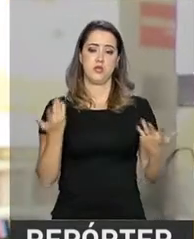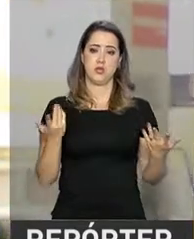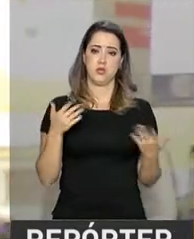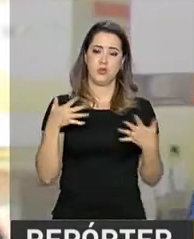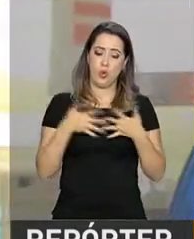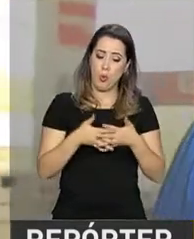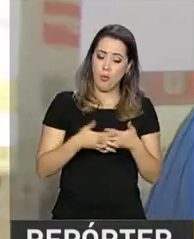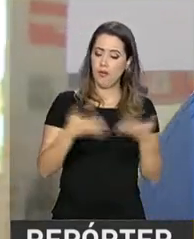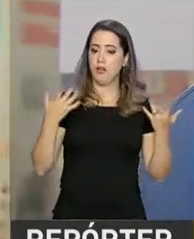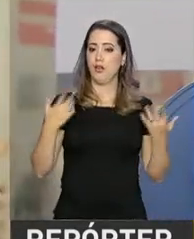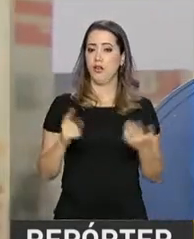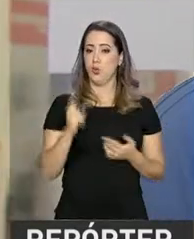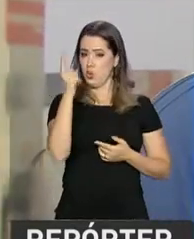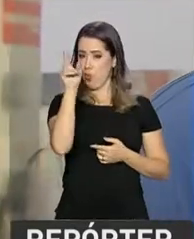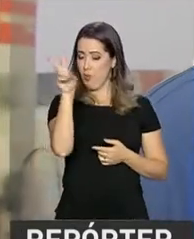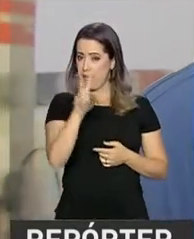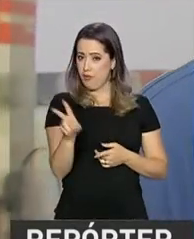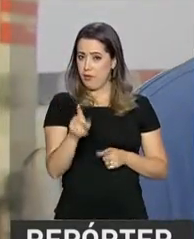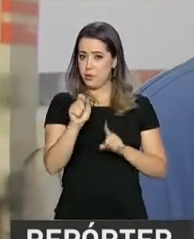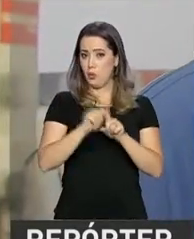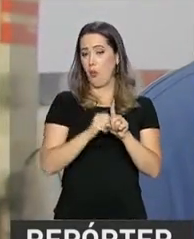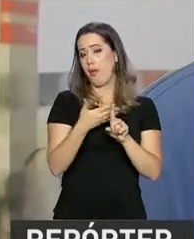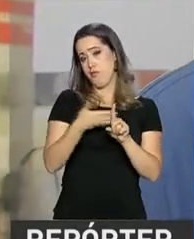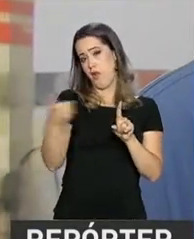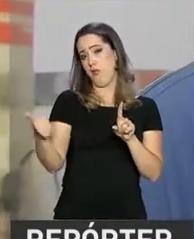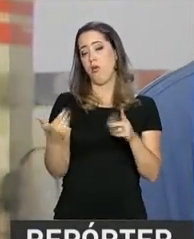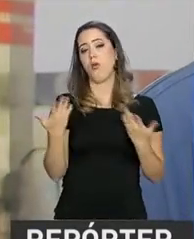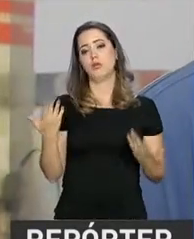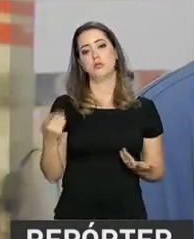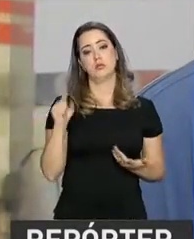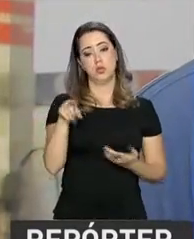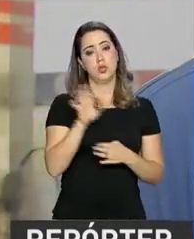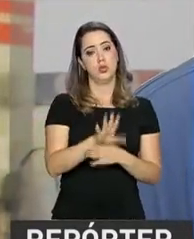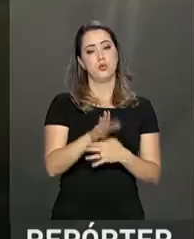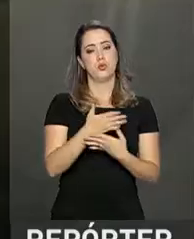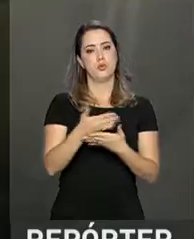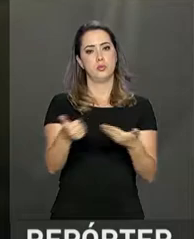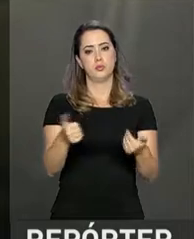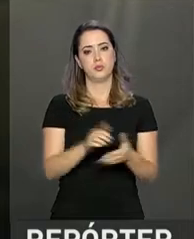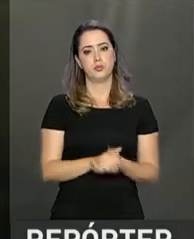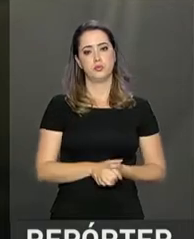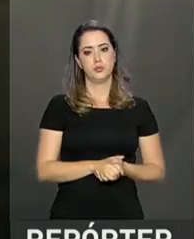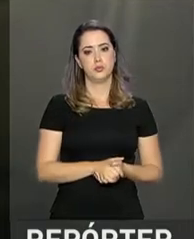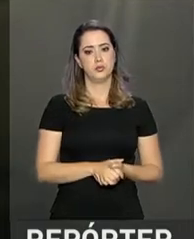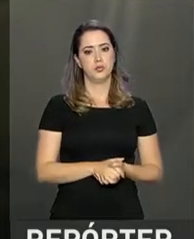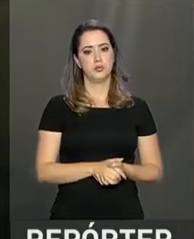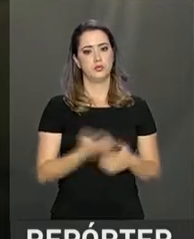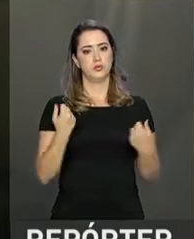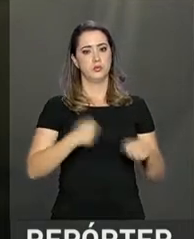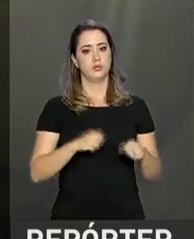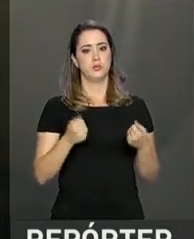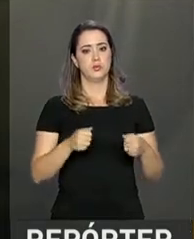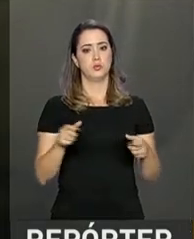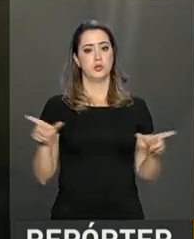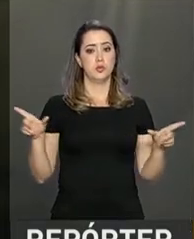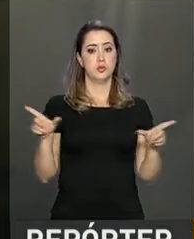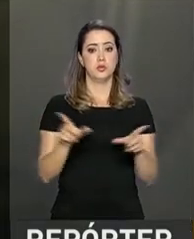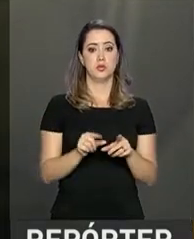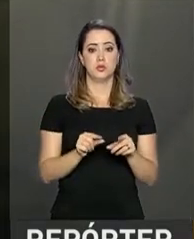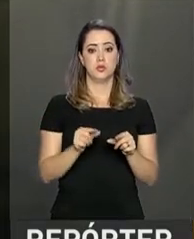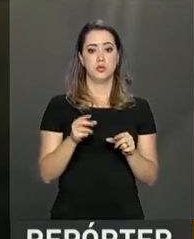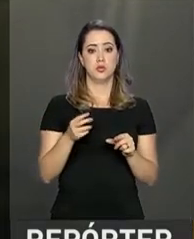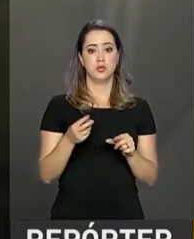menos poderia ser uma vez por mês, ajudaria bastante a gente. Deveria ser reduzido e aumentado